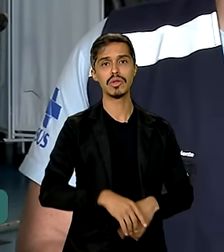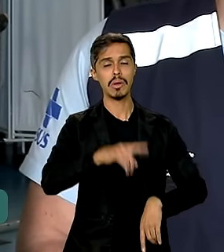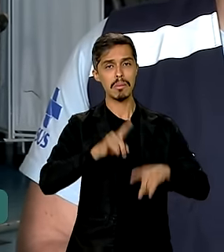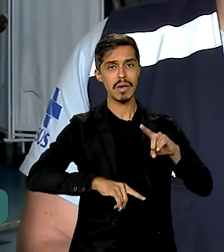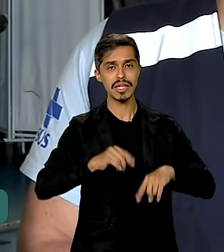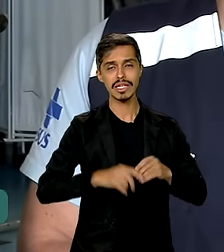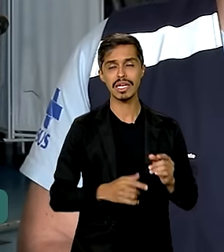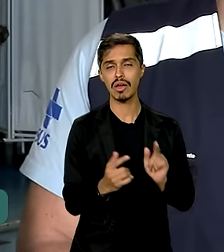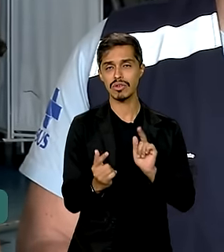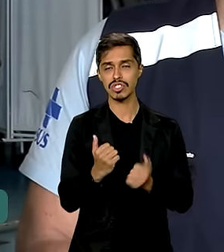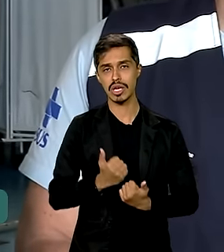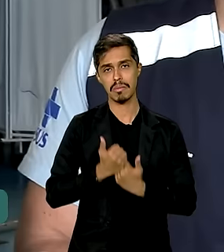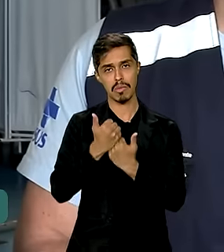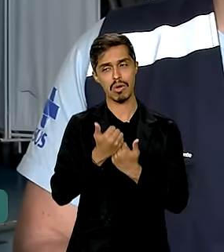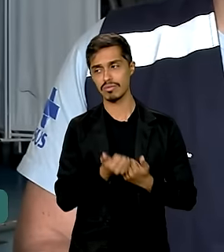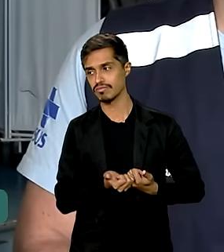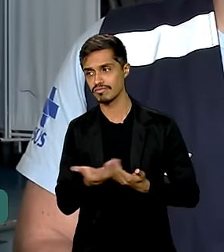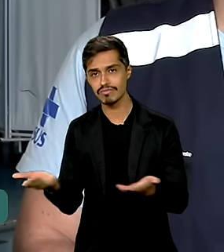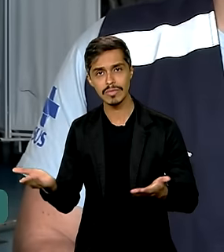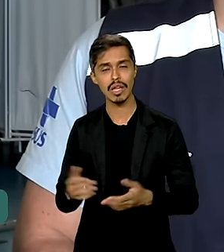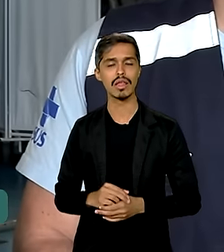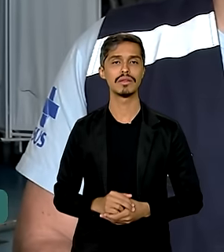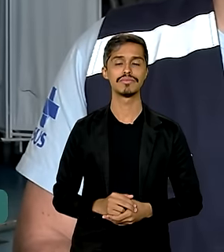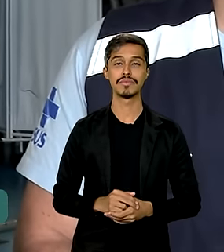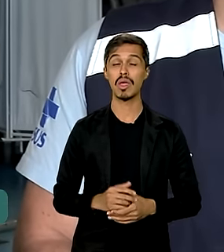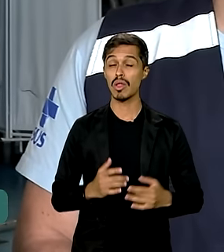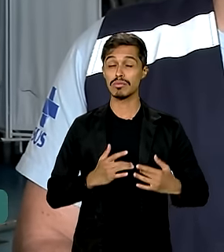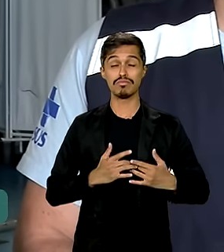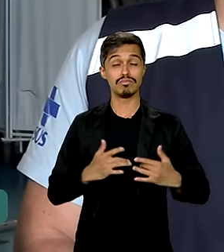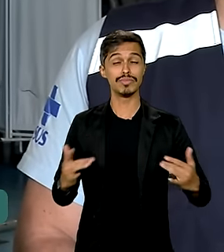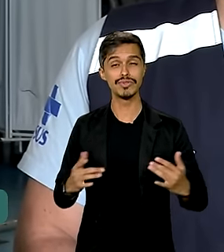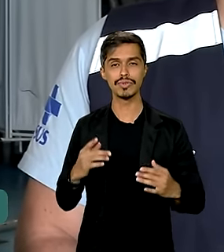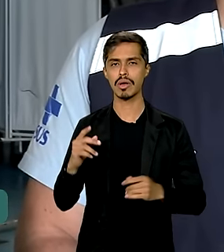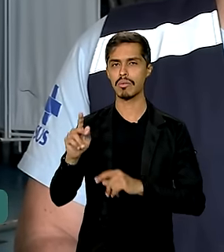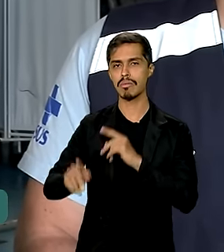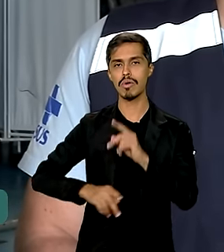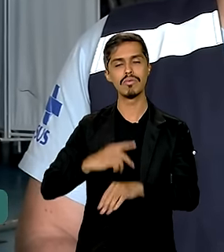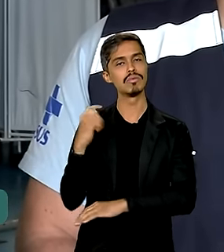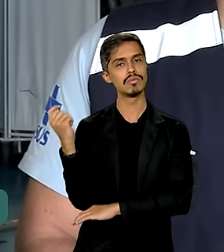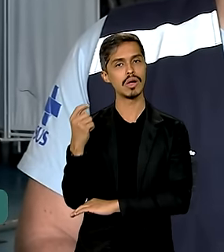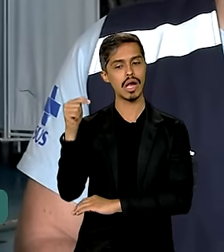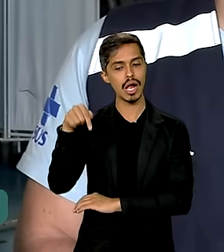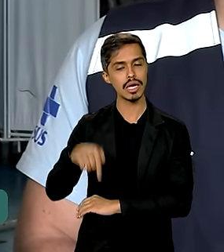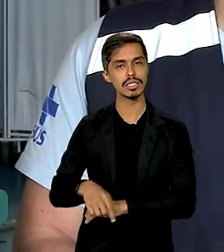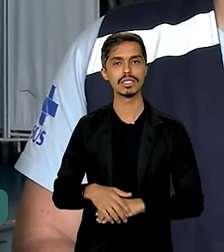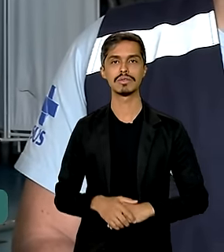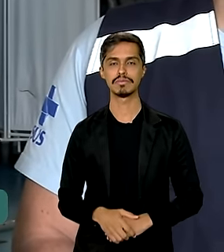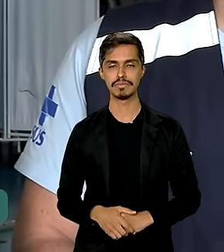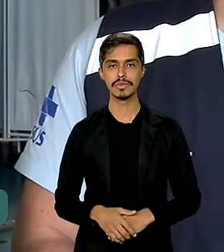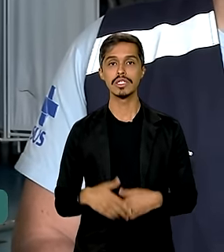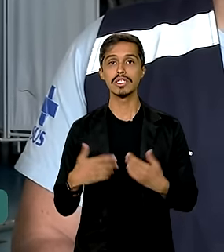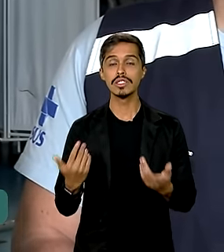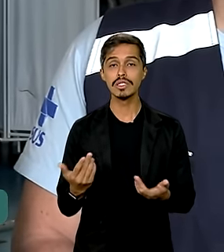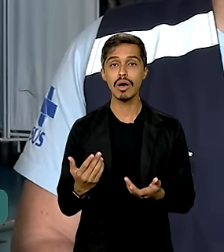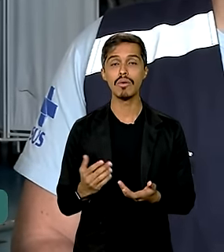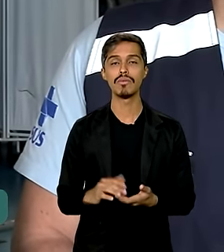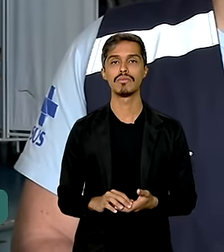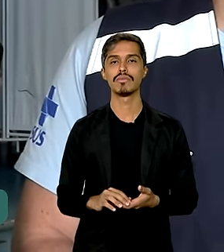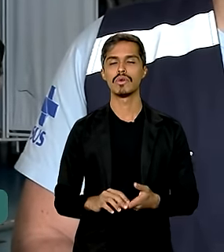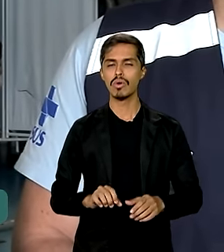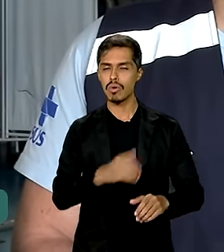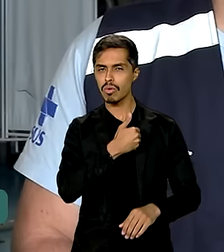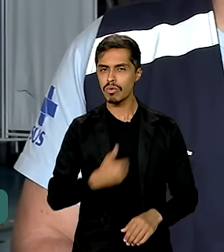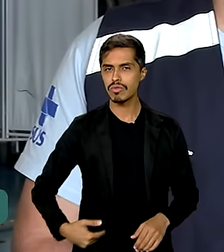entregando às pessoas. Muita solidariedade ao povo gaúcho. Aqui no Rio Grande do Sul, o governo federal tem